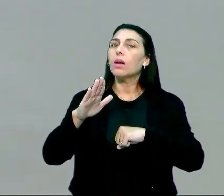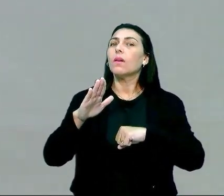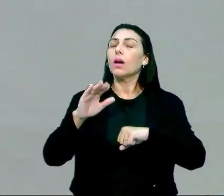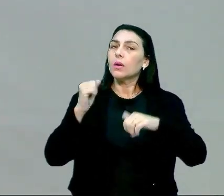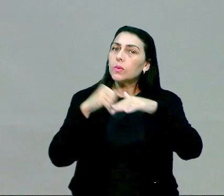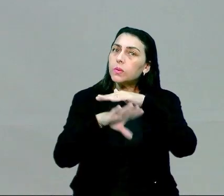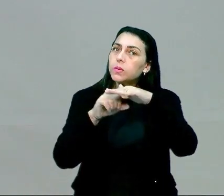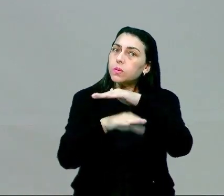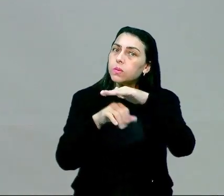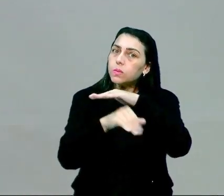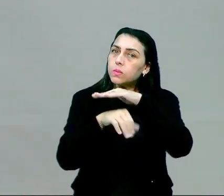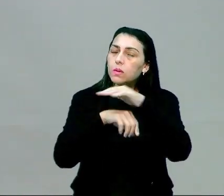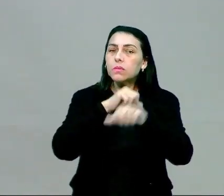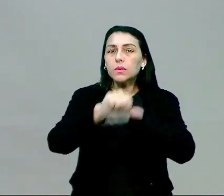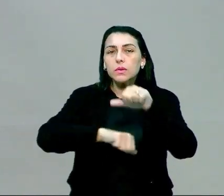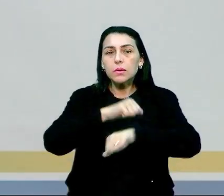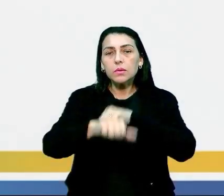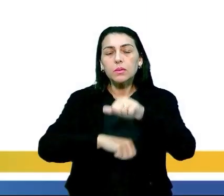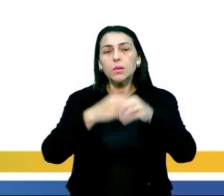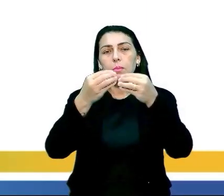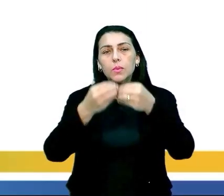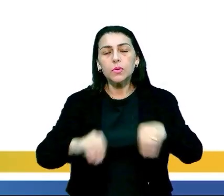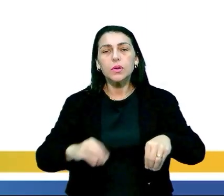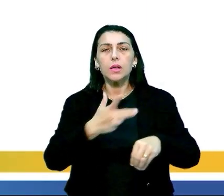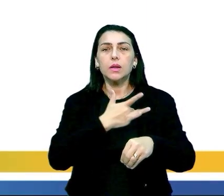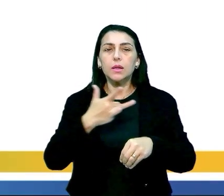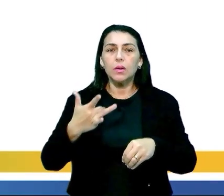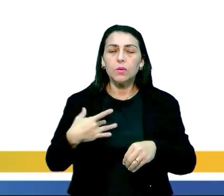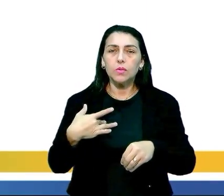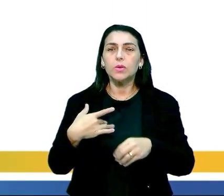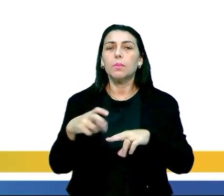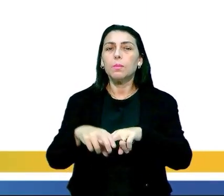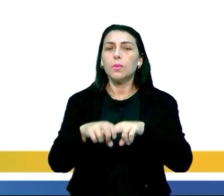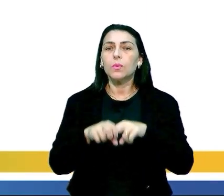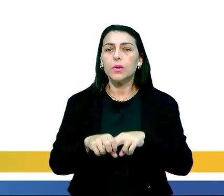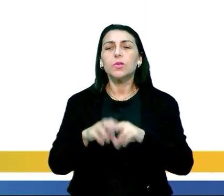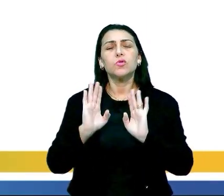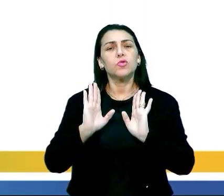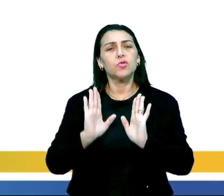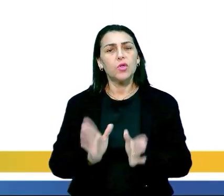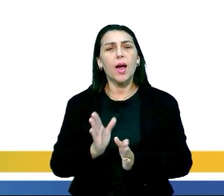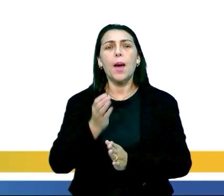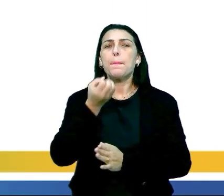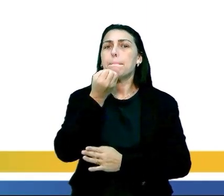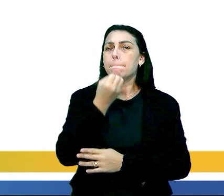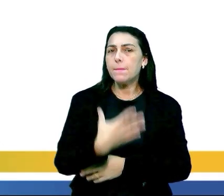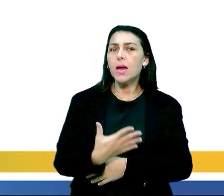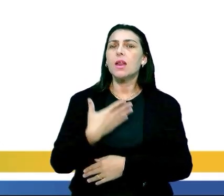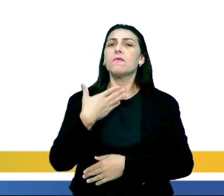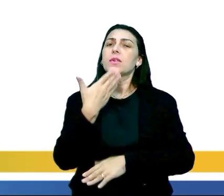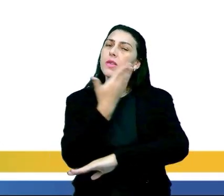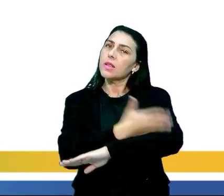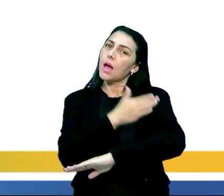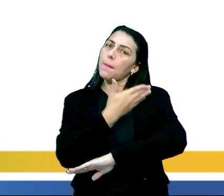acumulando. E é isso que vai transformando e afetando a saúde. E aí, por isso que agora aqui a gente já vai fazer essa correlação com os benefícios das